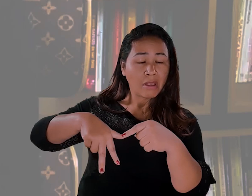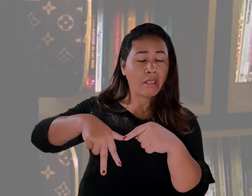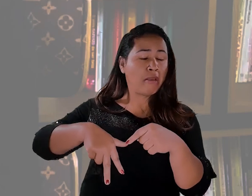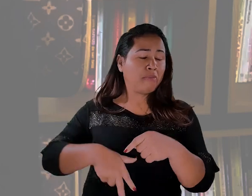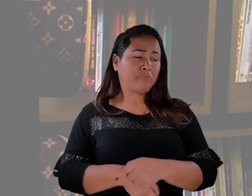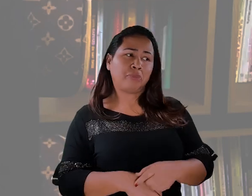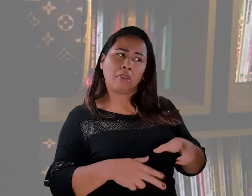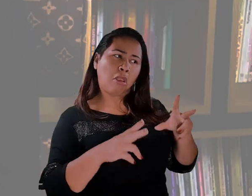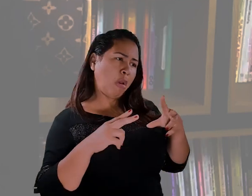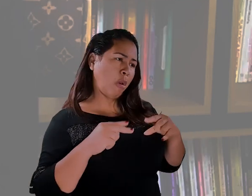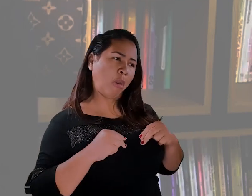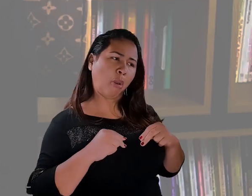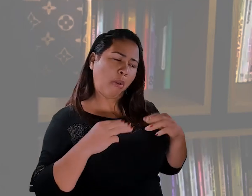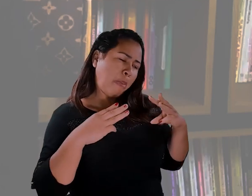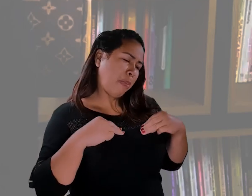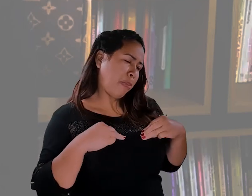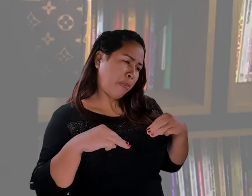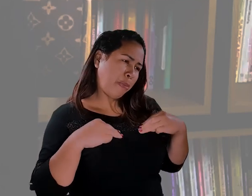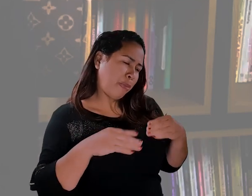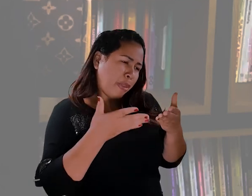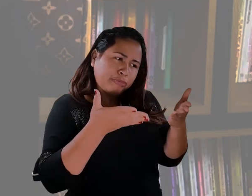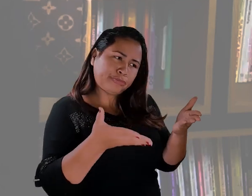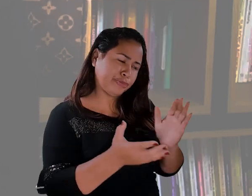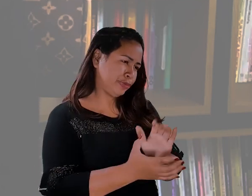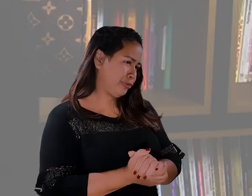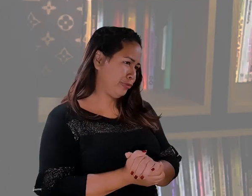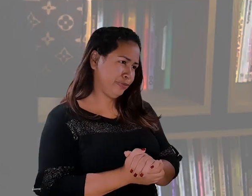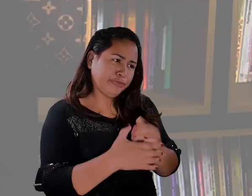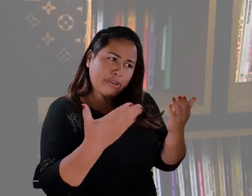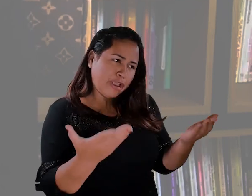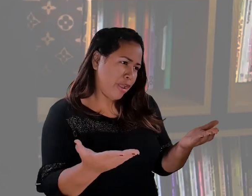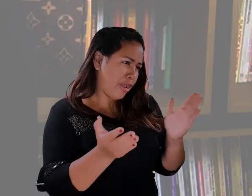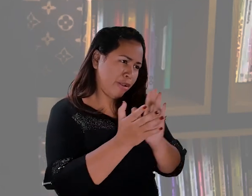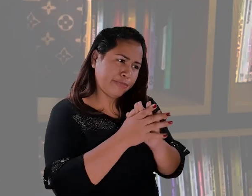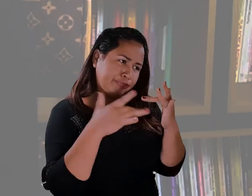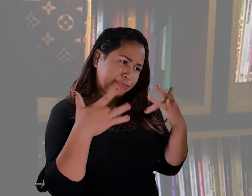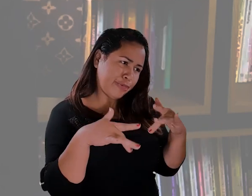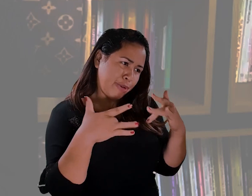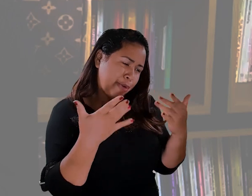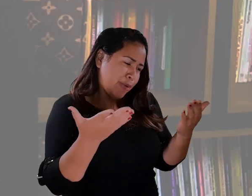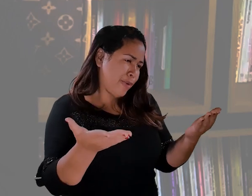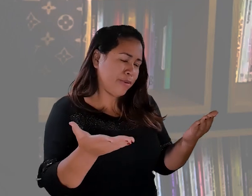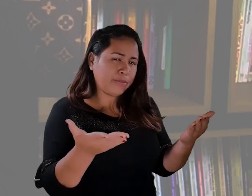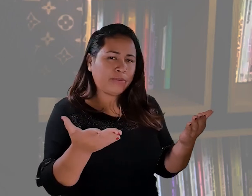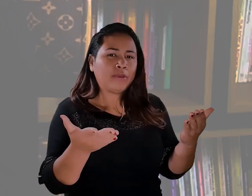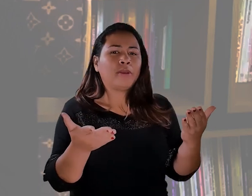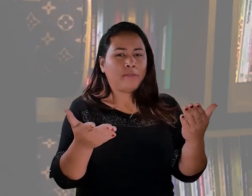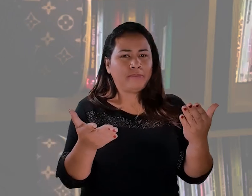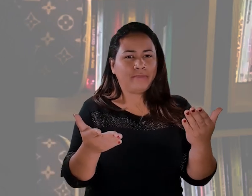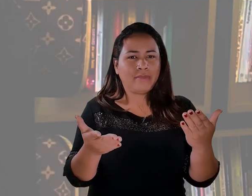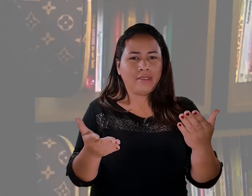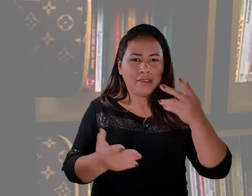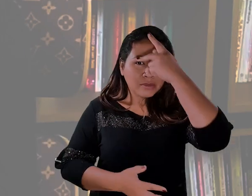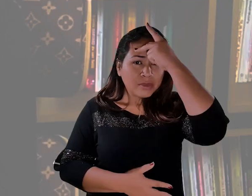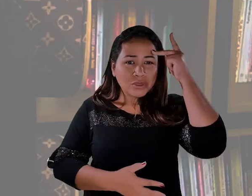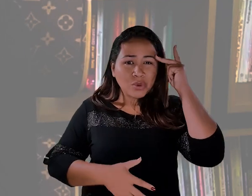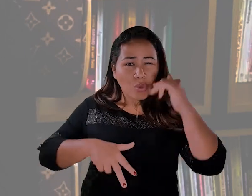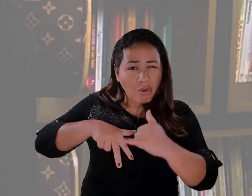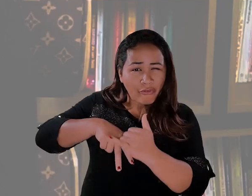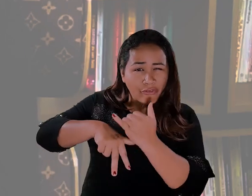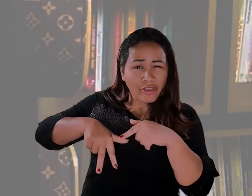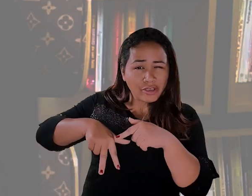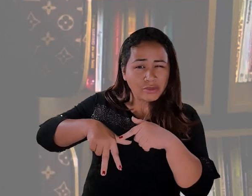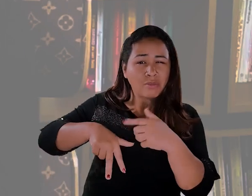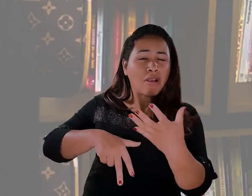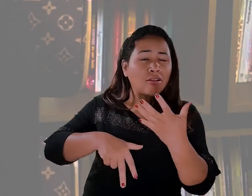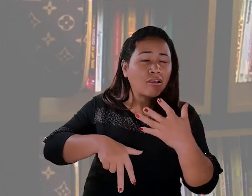Eu era assim. Eu associava amor com pena. A vítima quer com que as pessoas tenham pena dela. Mas ela não tem consciência disso.